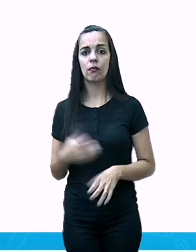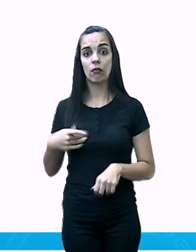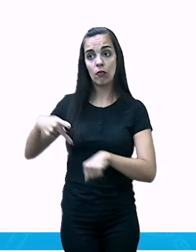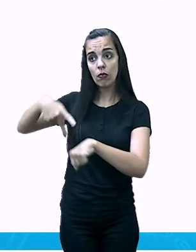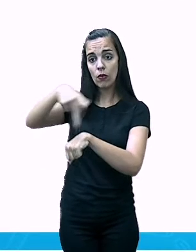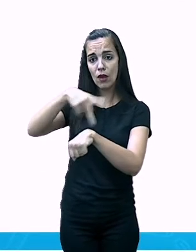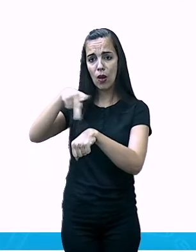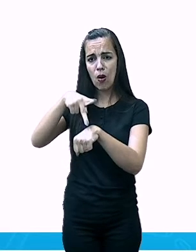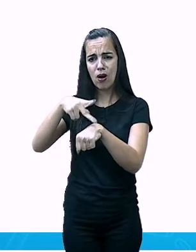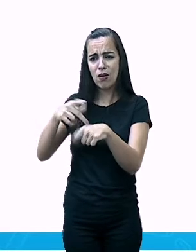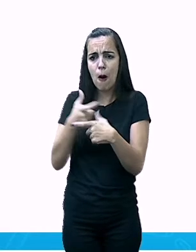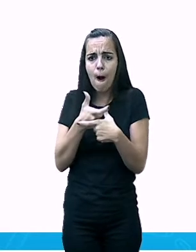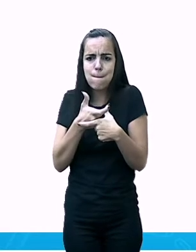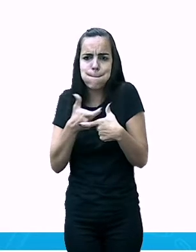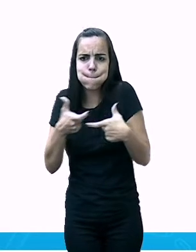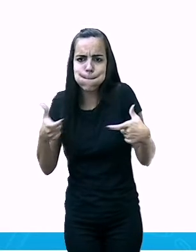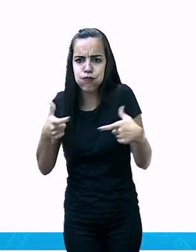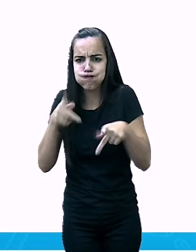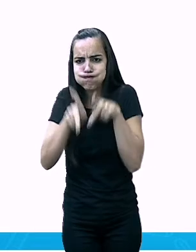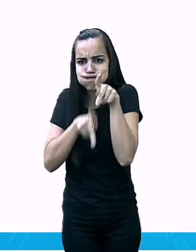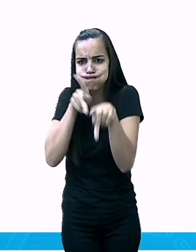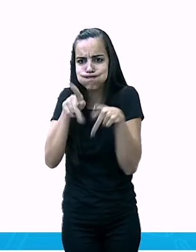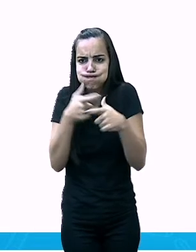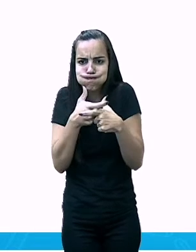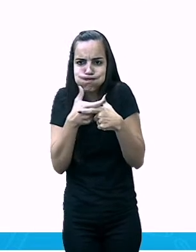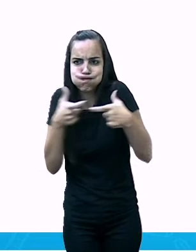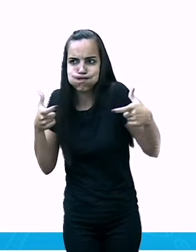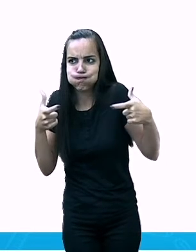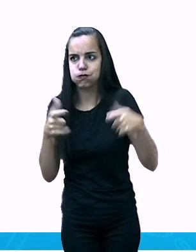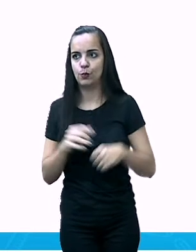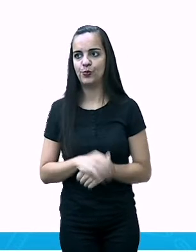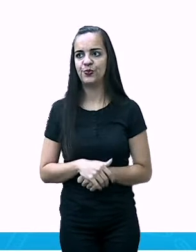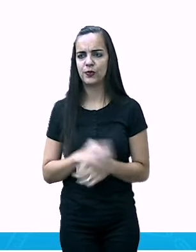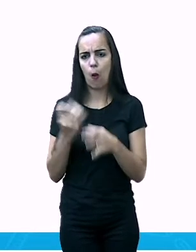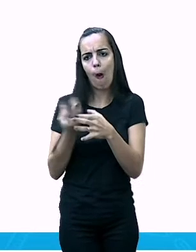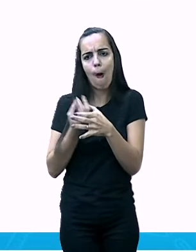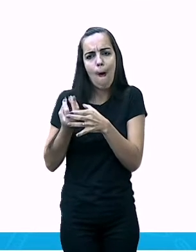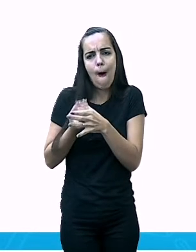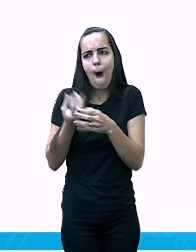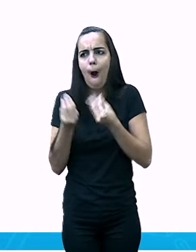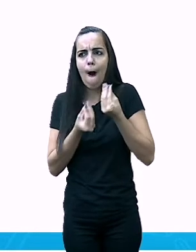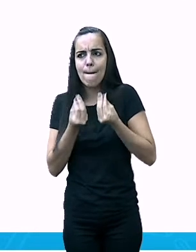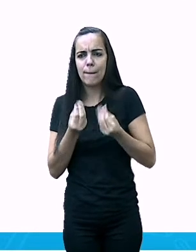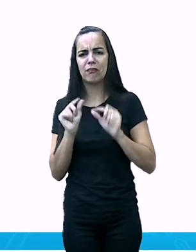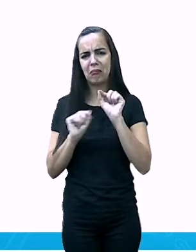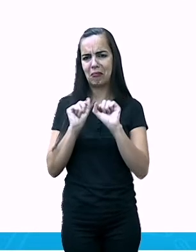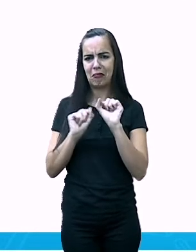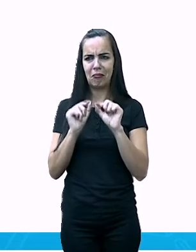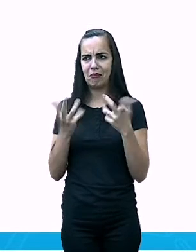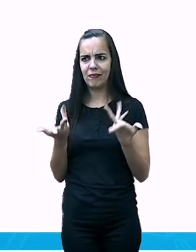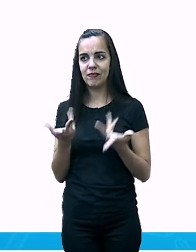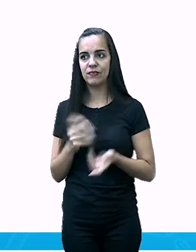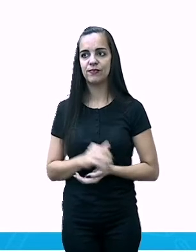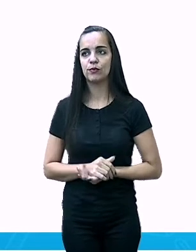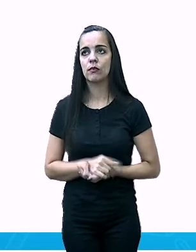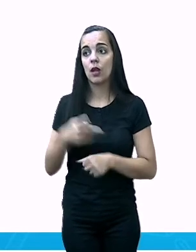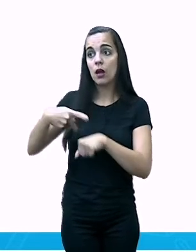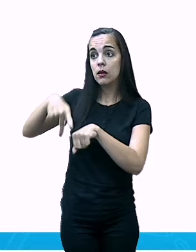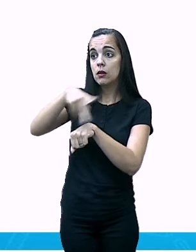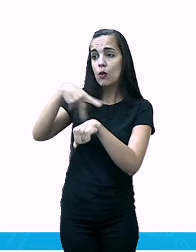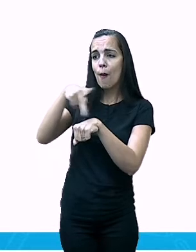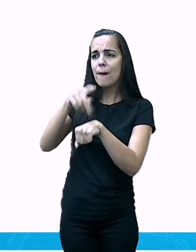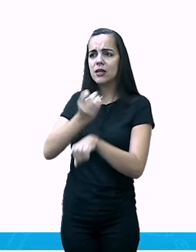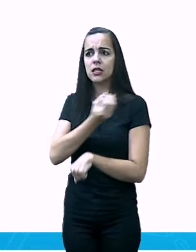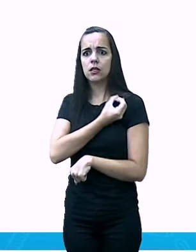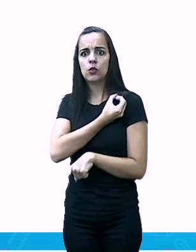País populoso. O Brasil é um país populoso. Mas o que é isso? É um país que tem um